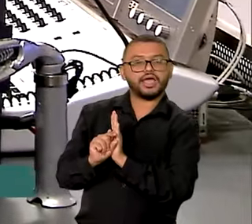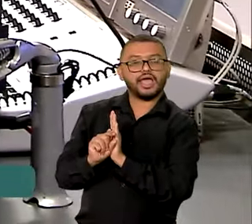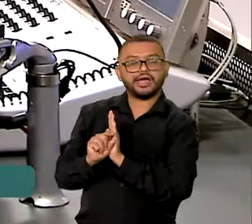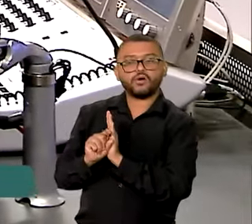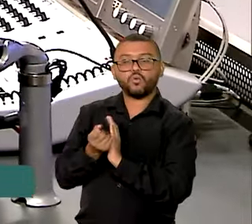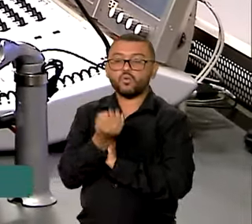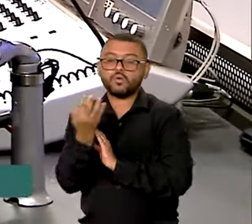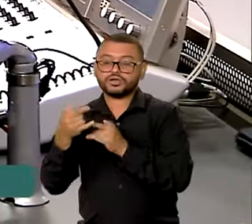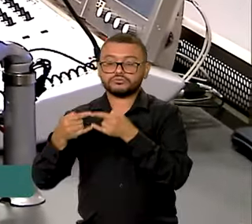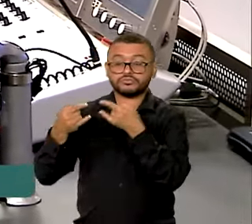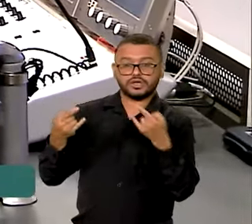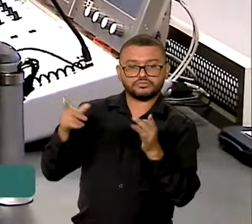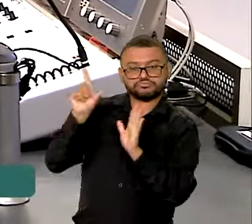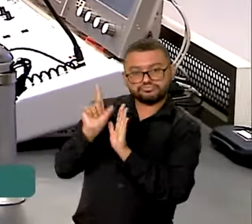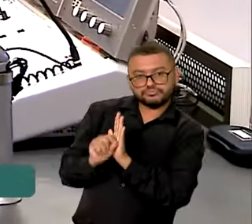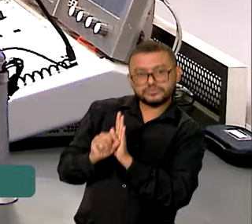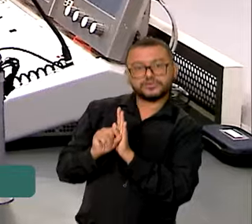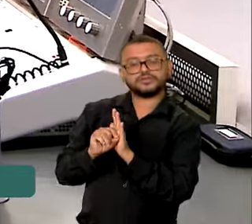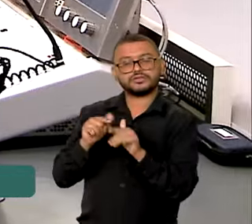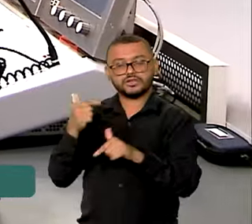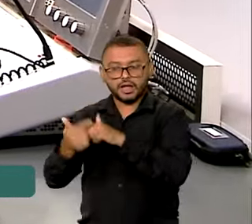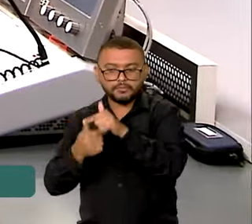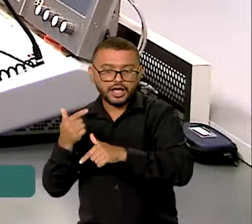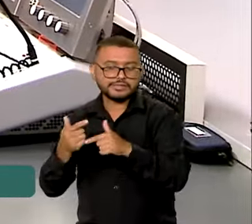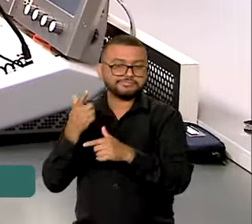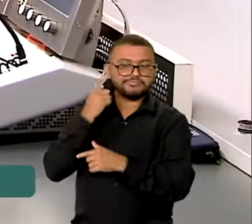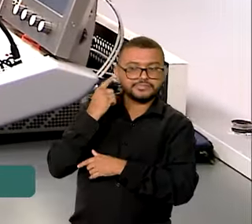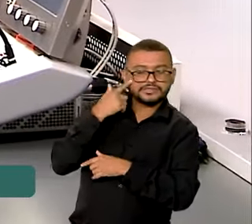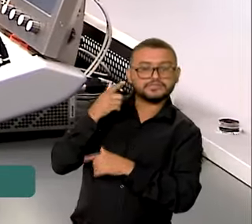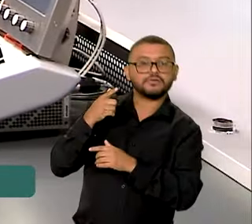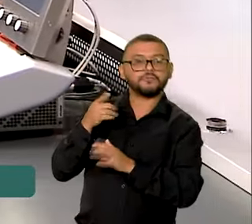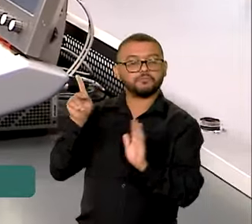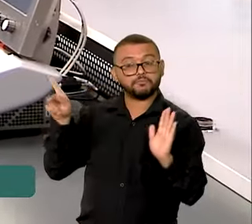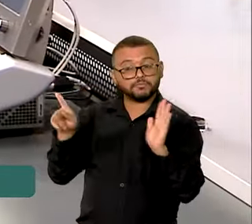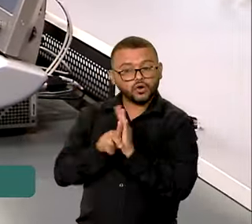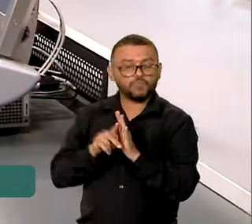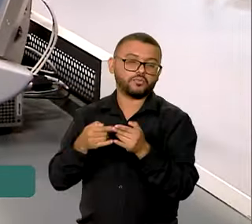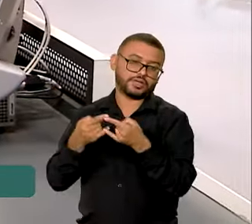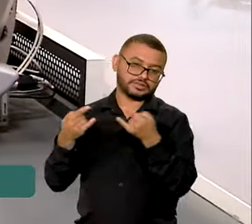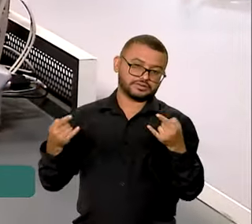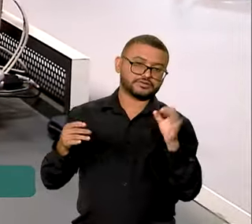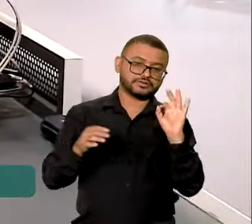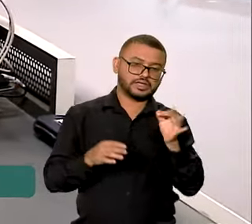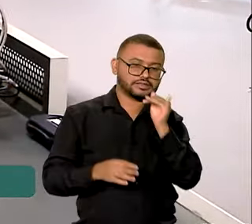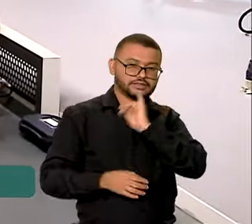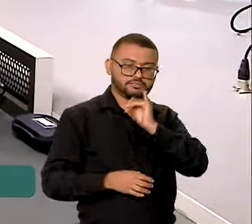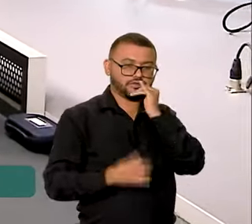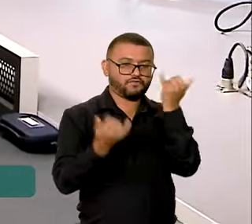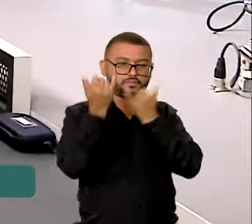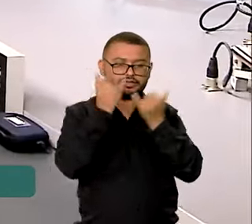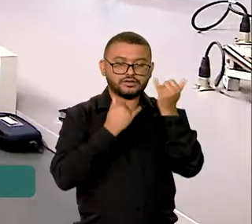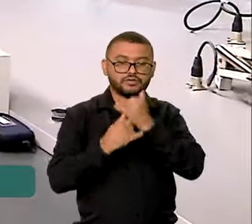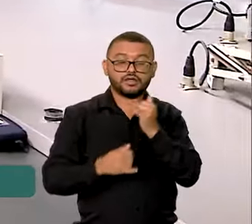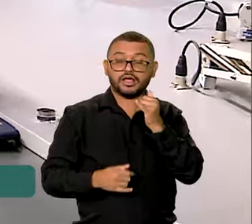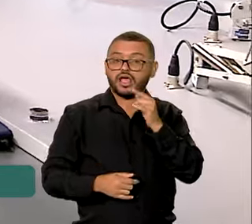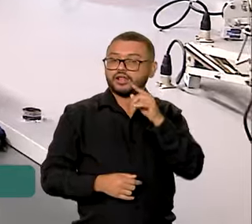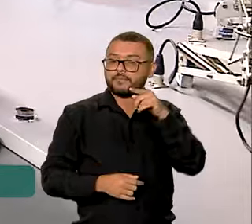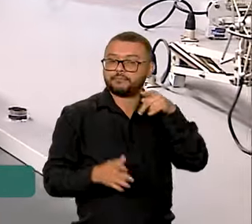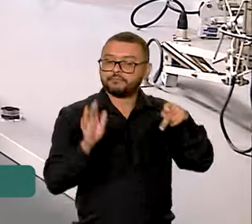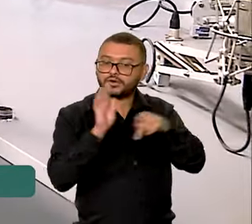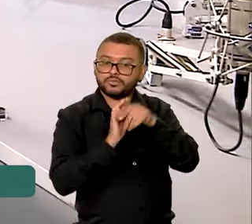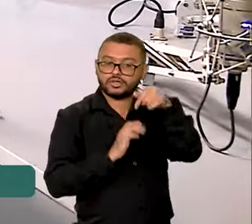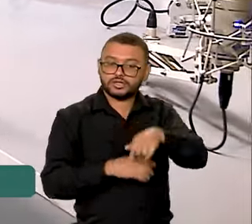do custo da passagem e das operações no preço da passagem. E vou lhe dar um dado, que não é um dado do